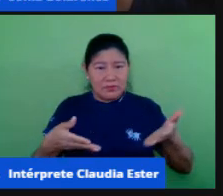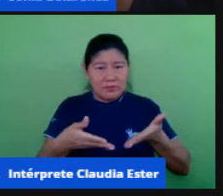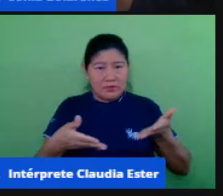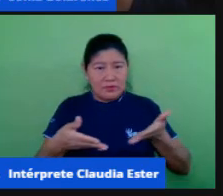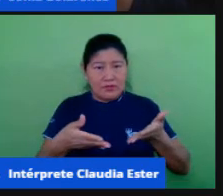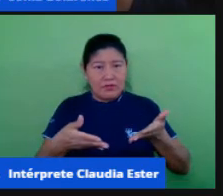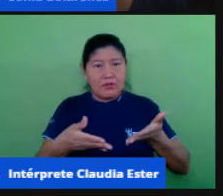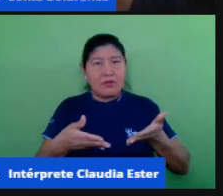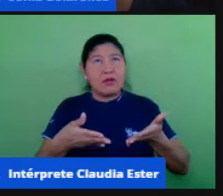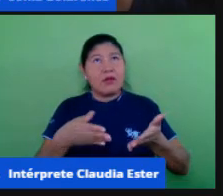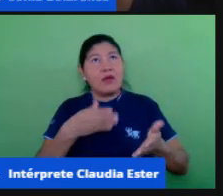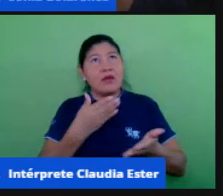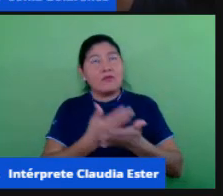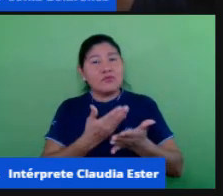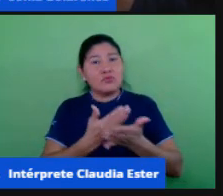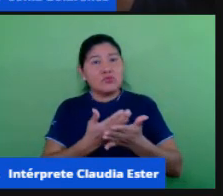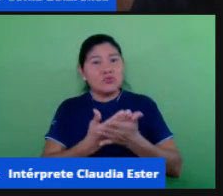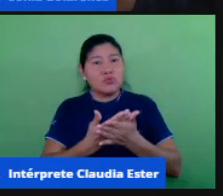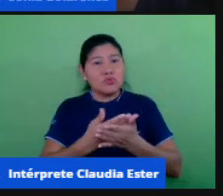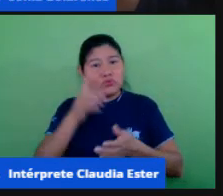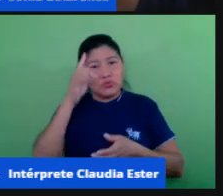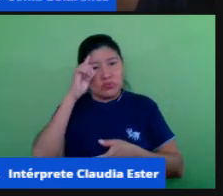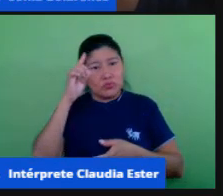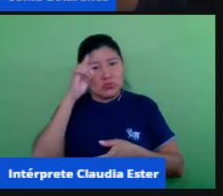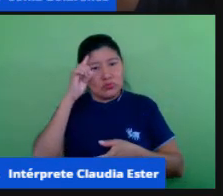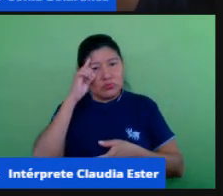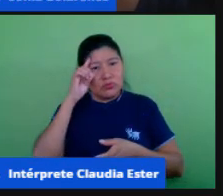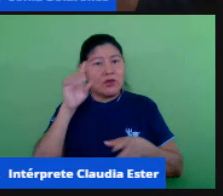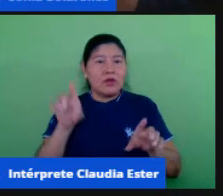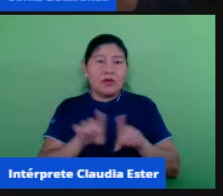permanente a nossa formação em rede